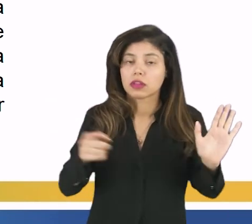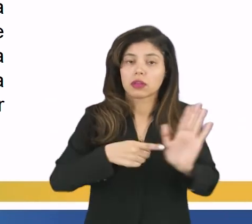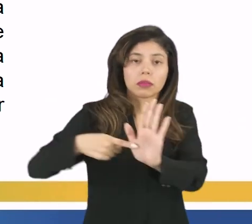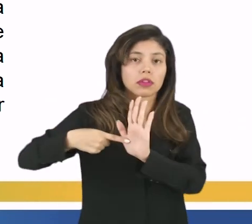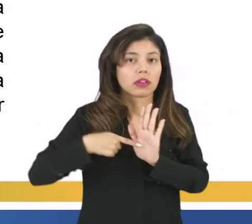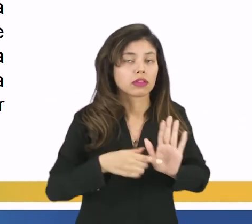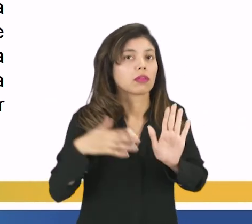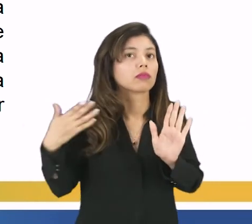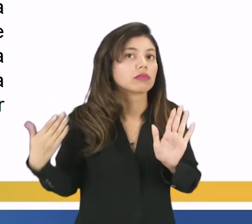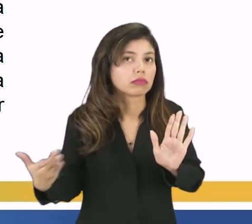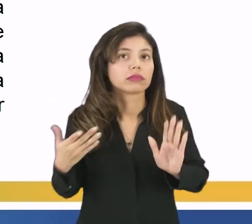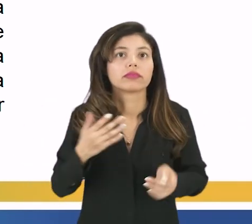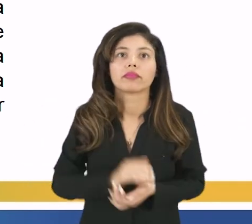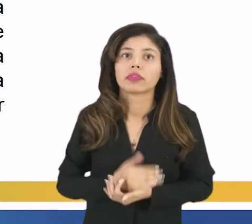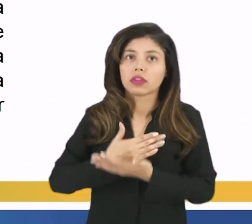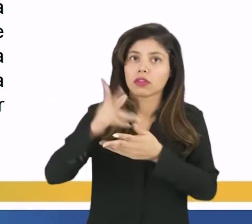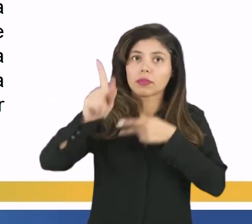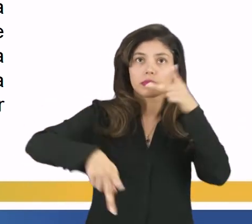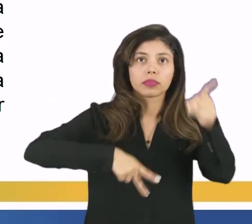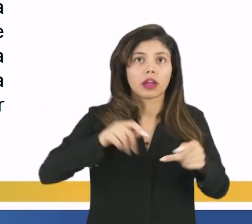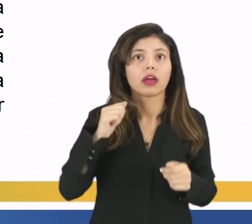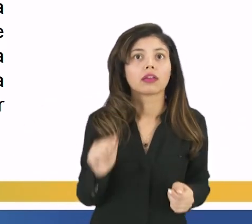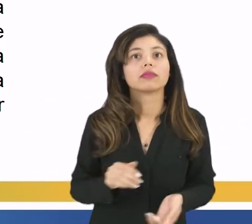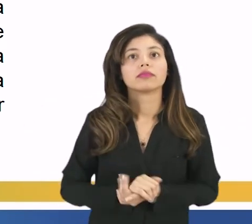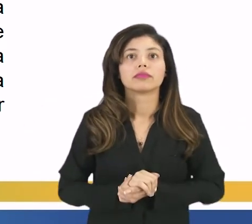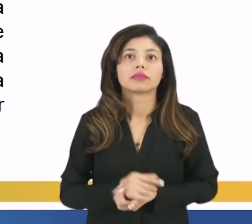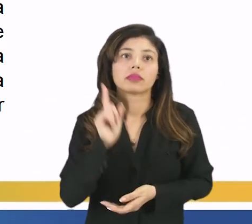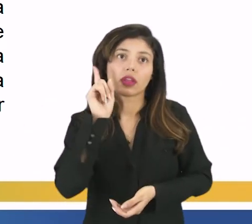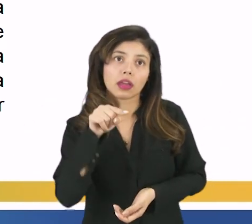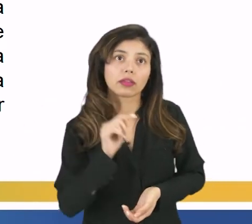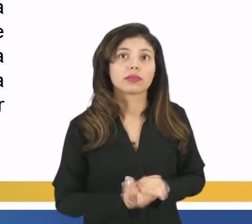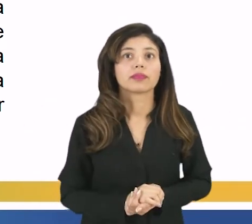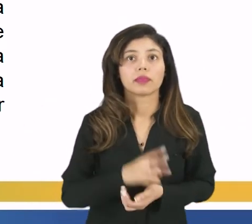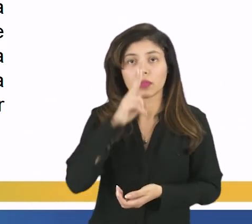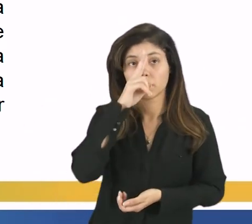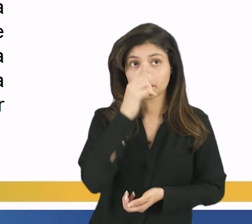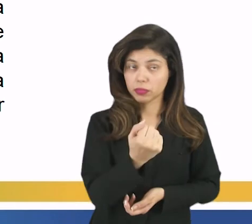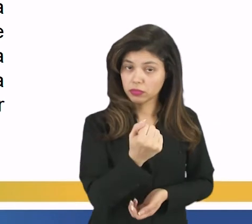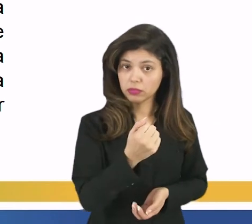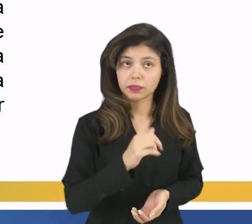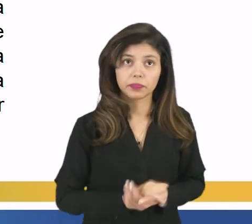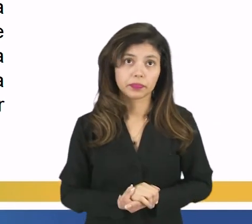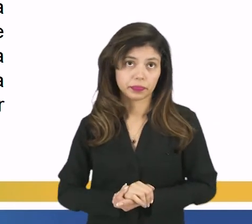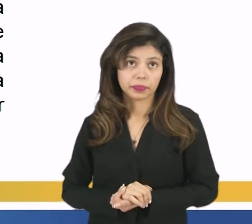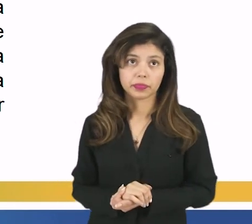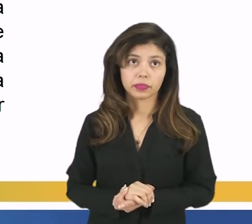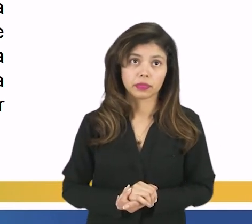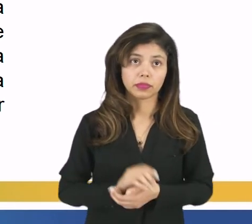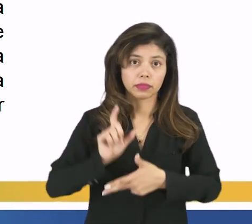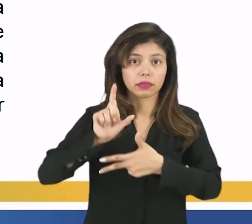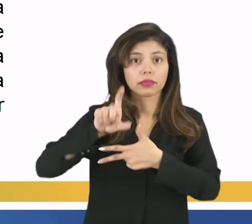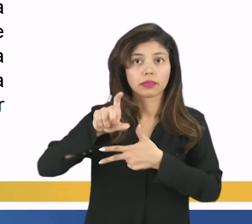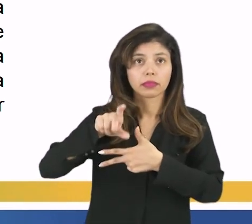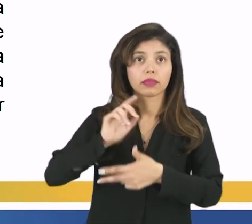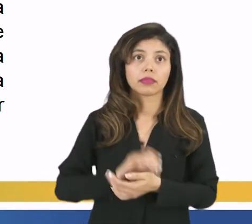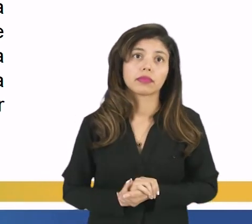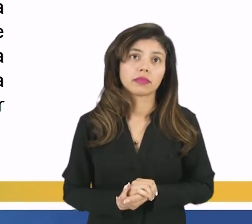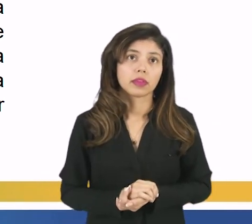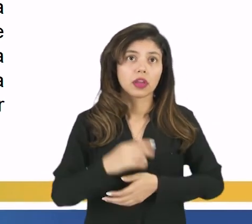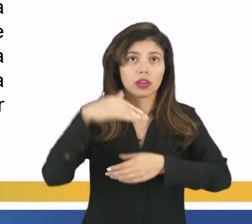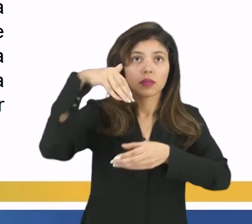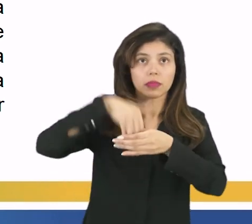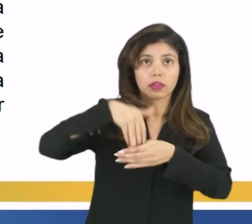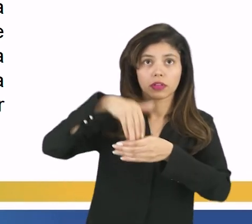de apresentação. A iniciativa popular é do povo, e ao poder legislativo, e o